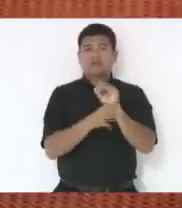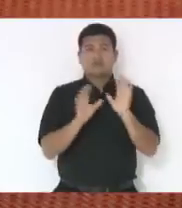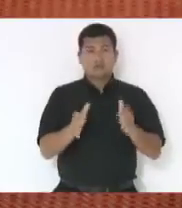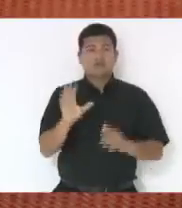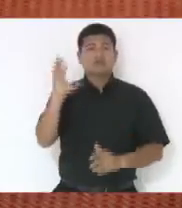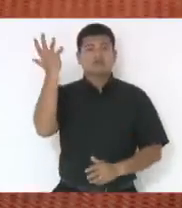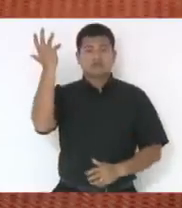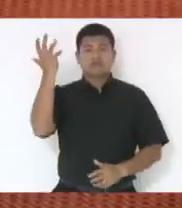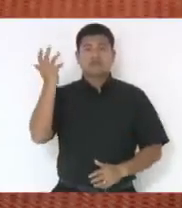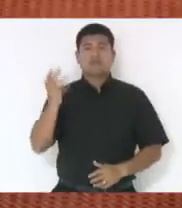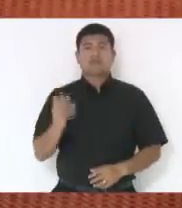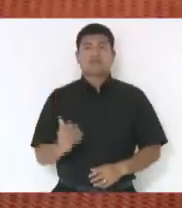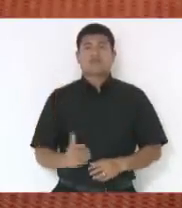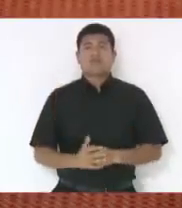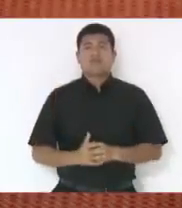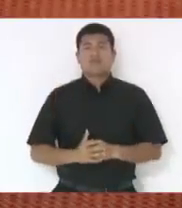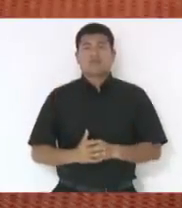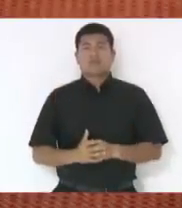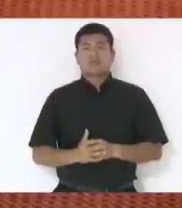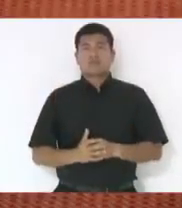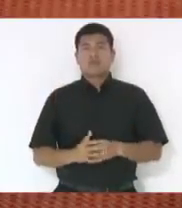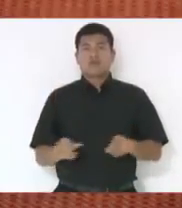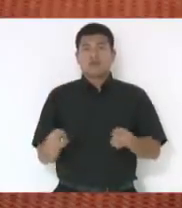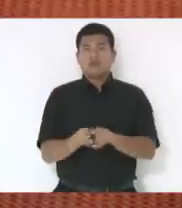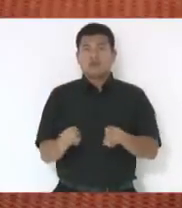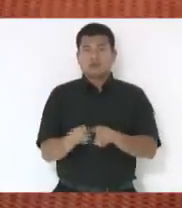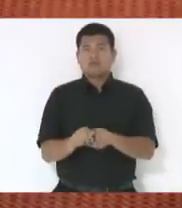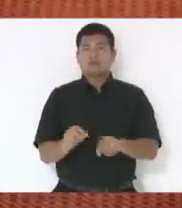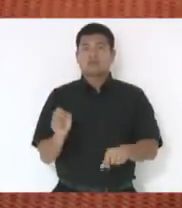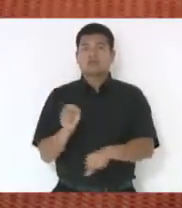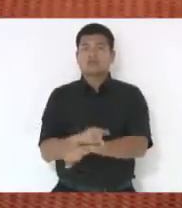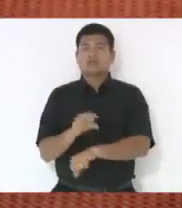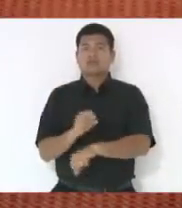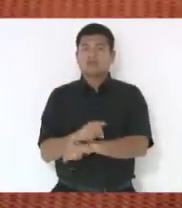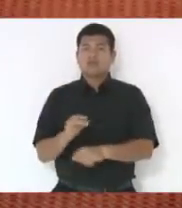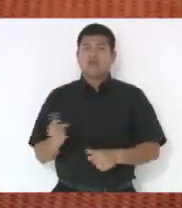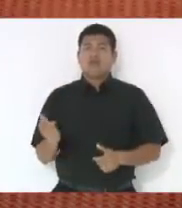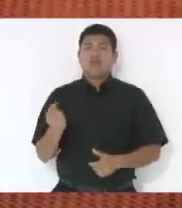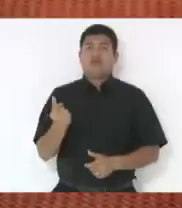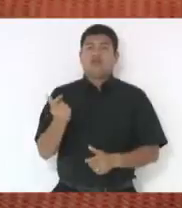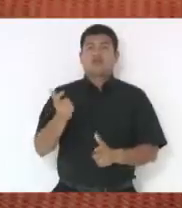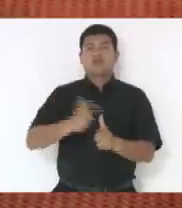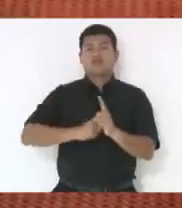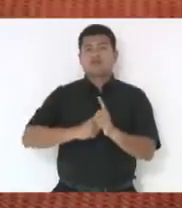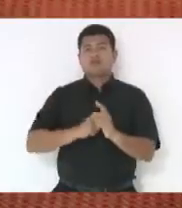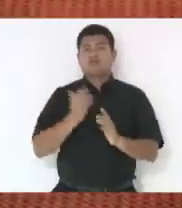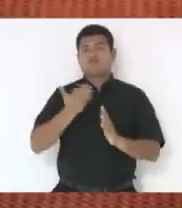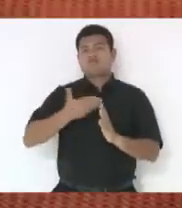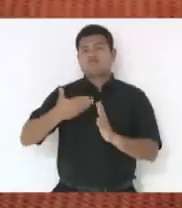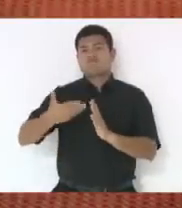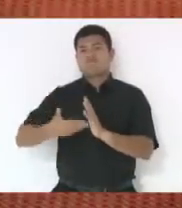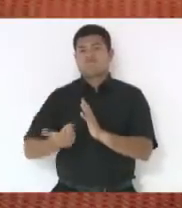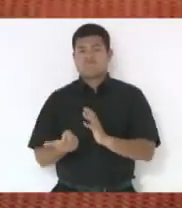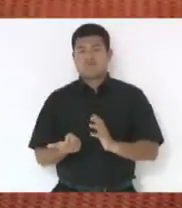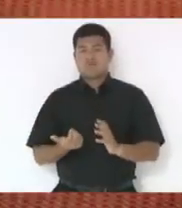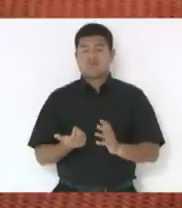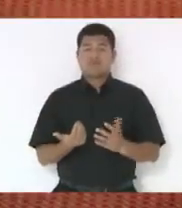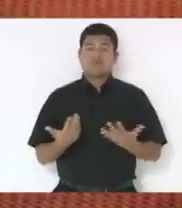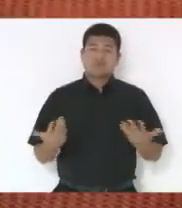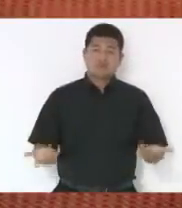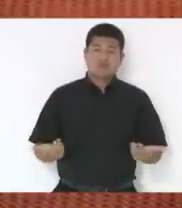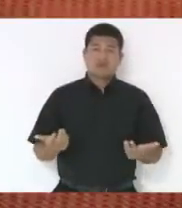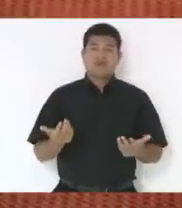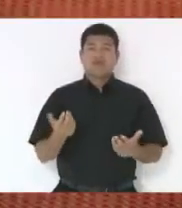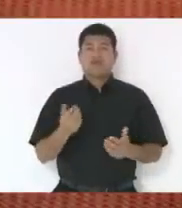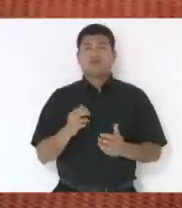e as contratações de crédito. Então, em vista disso, das